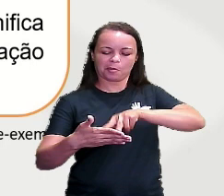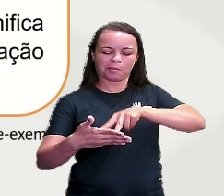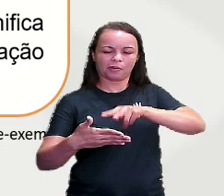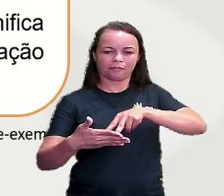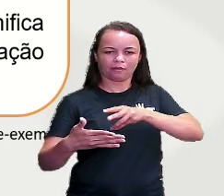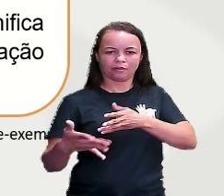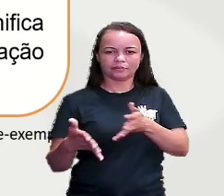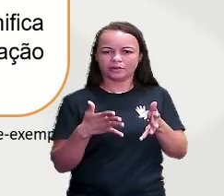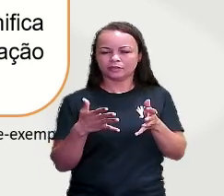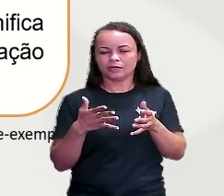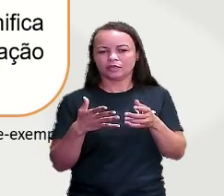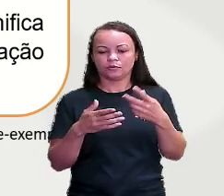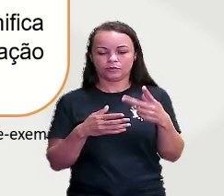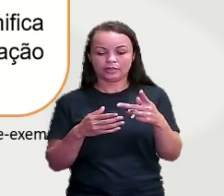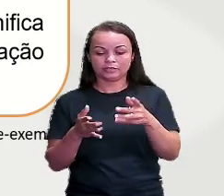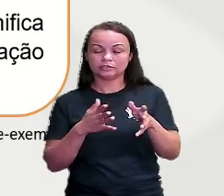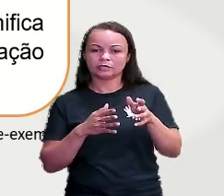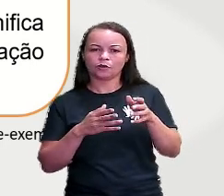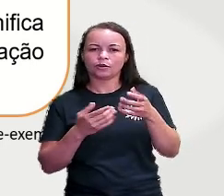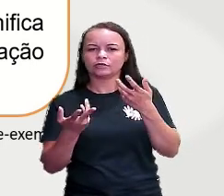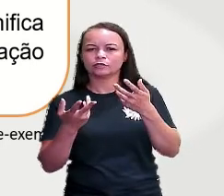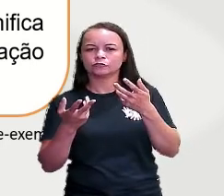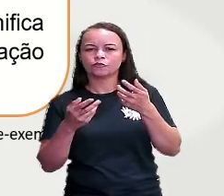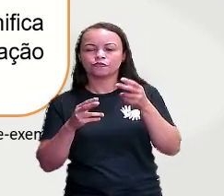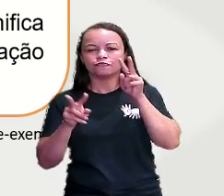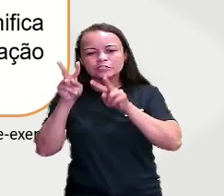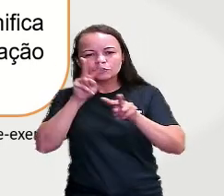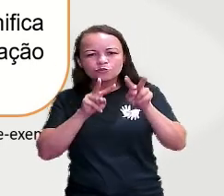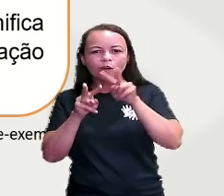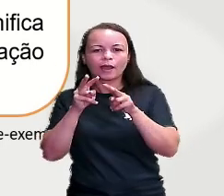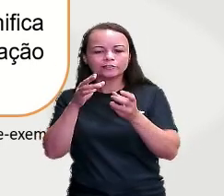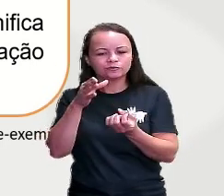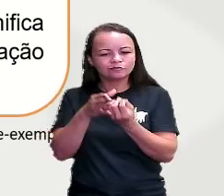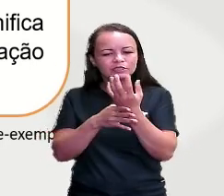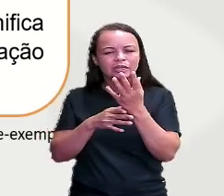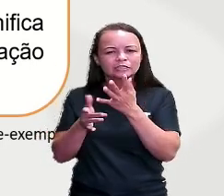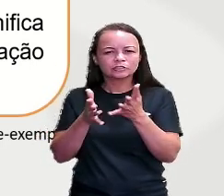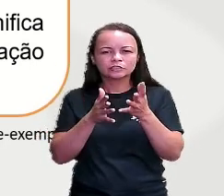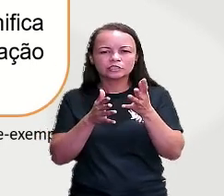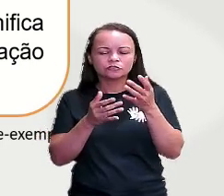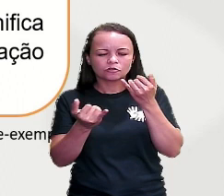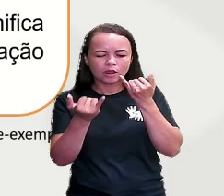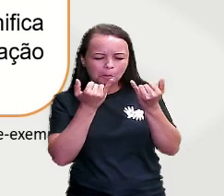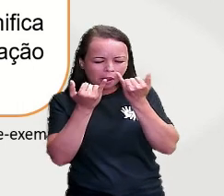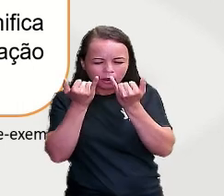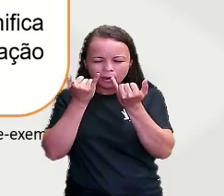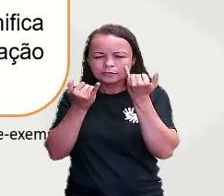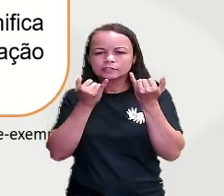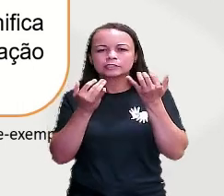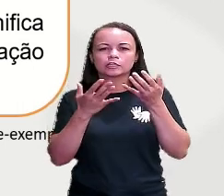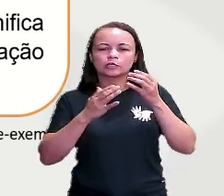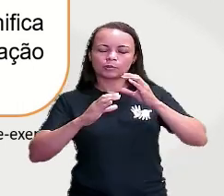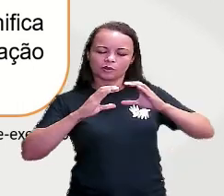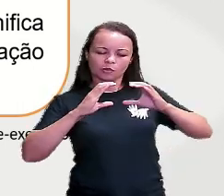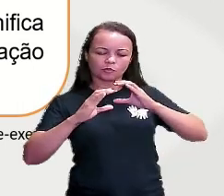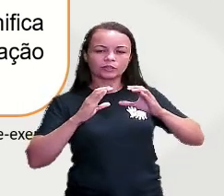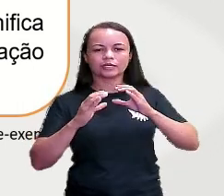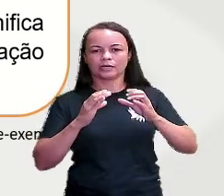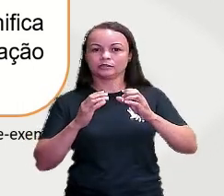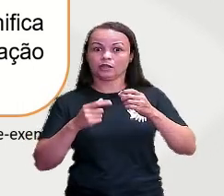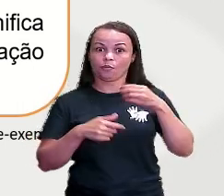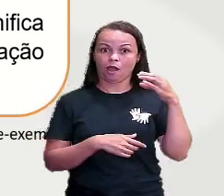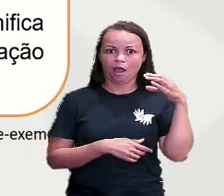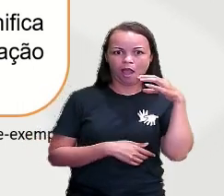infográficos são recursos visuais criativos, envolventes, que chamam a nossa atenção para comunicar informações de maneira